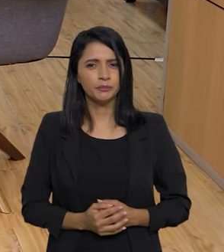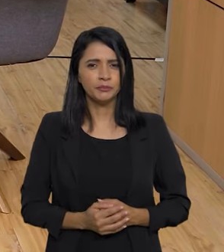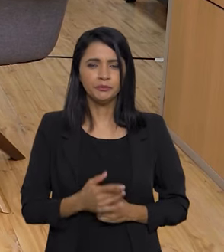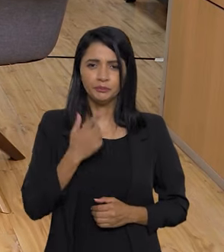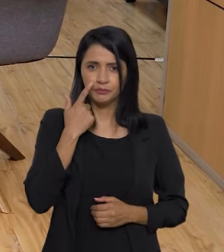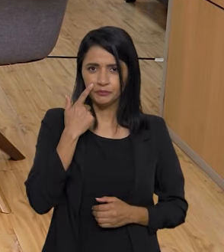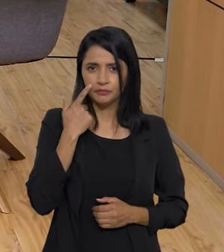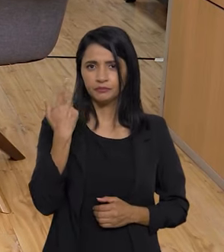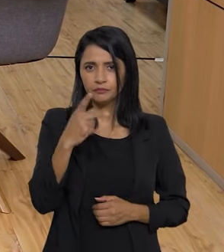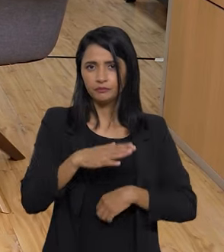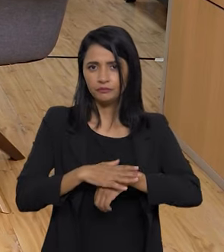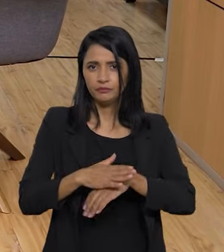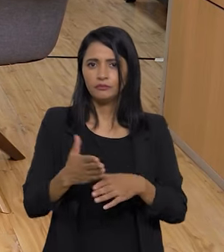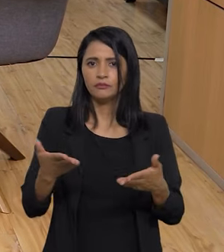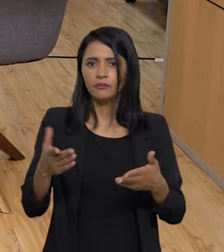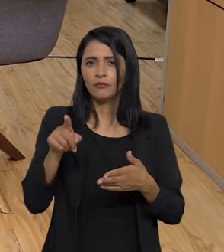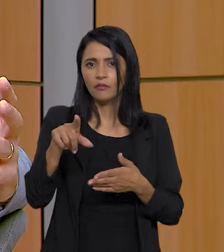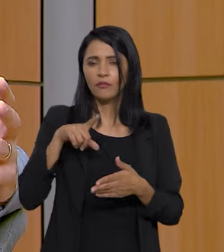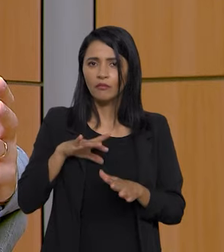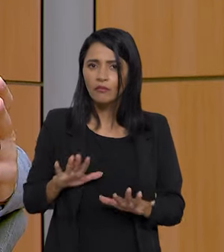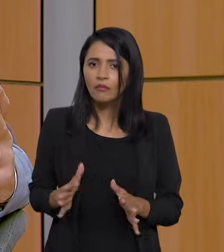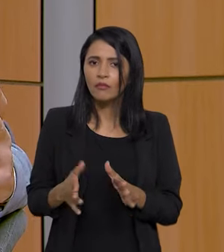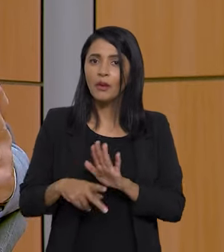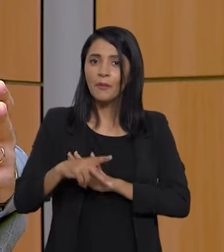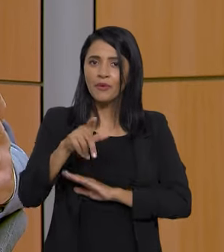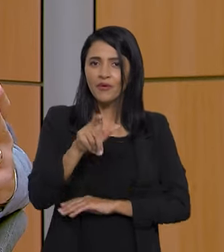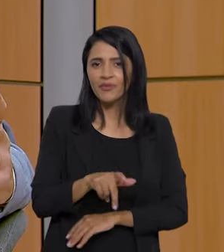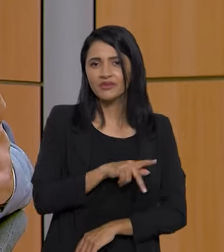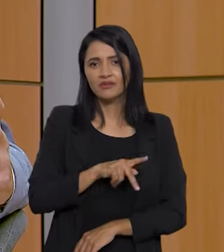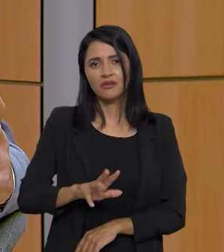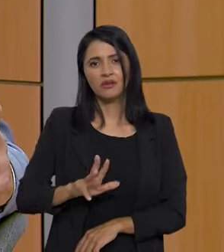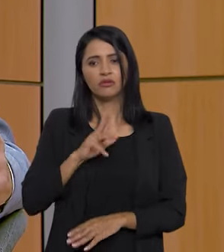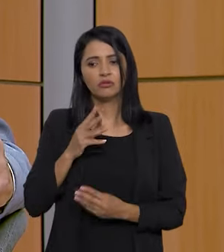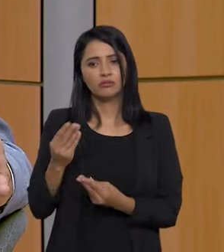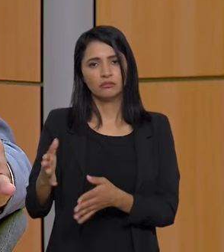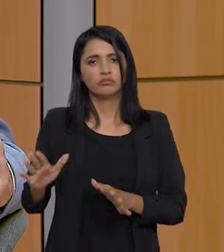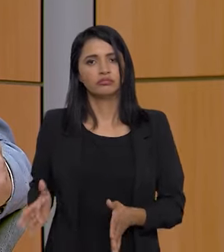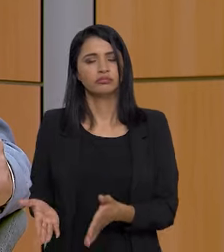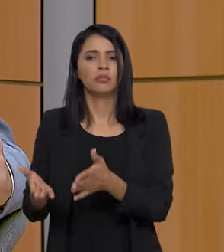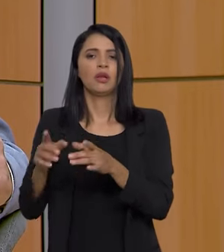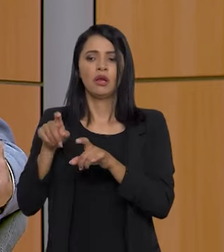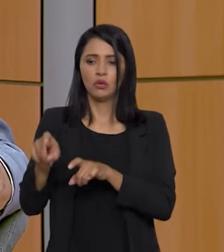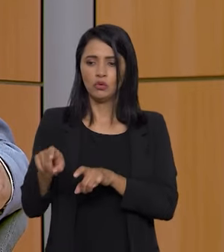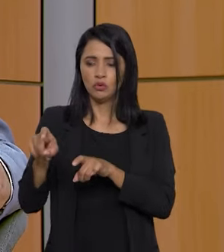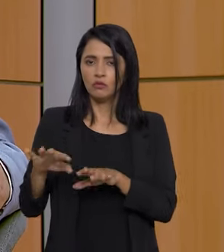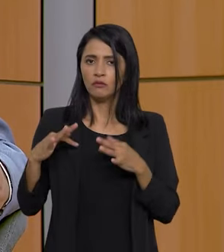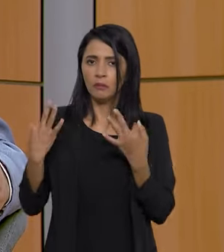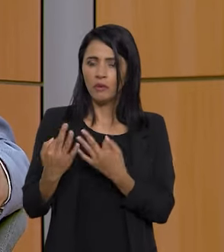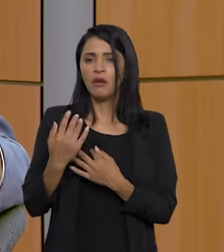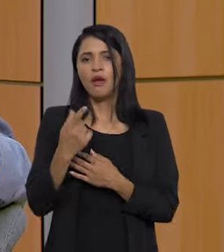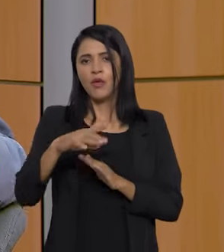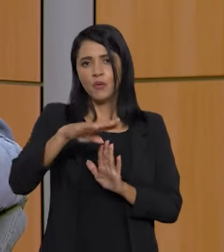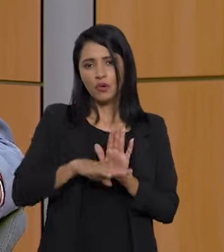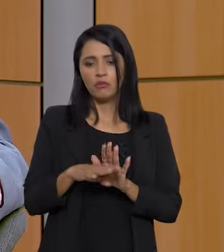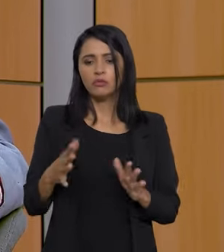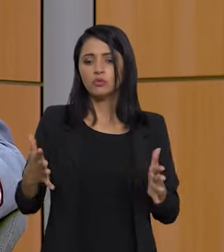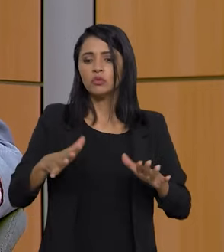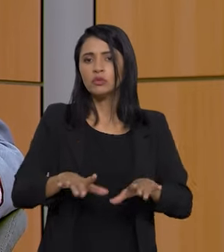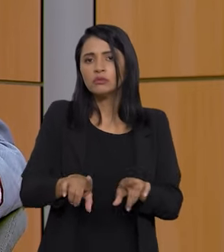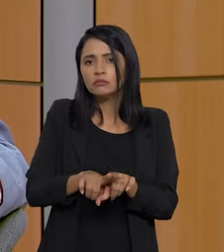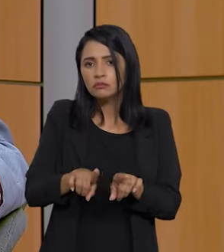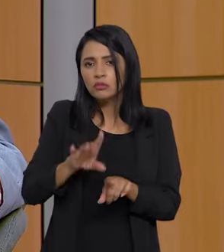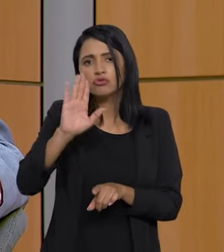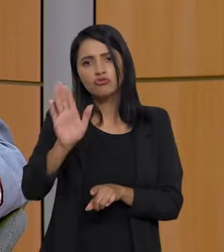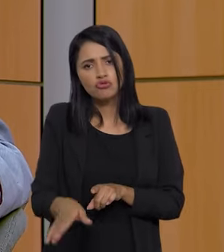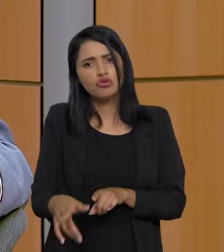esse momento, o estímulo que o presidente Lua está dando para a agricultura familiar e os programas de